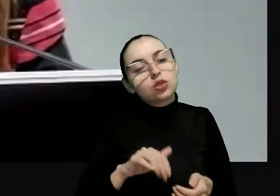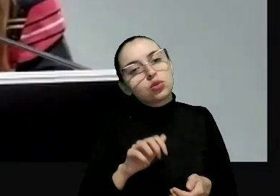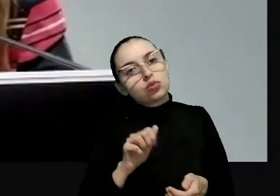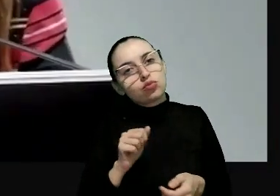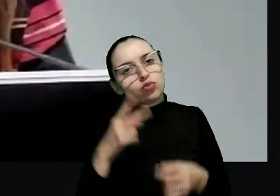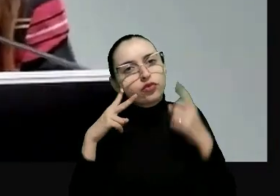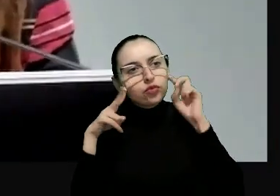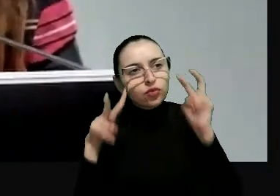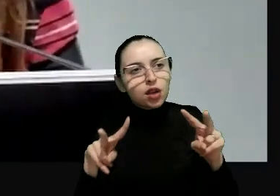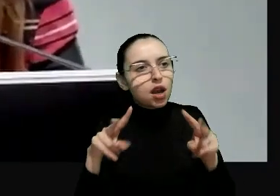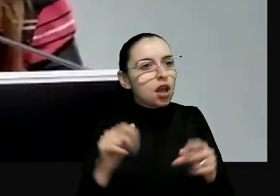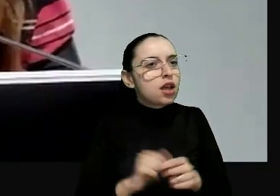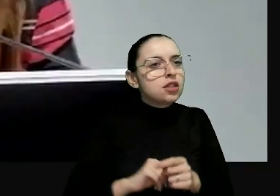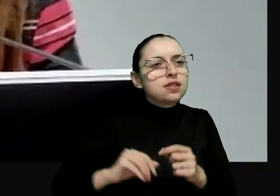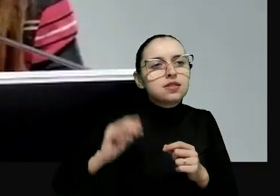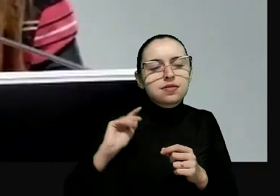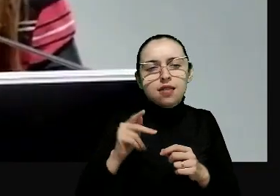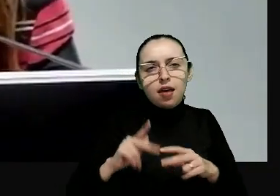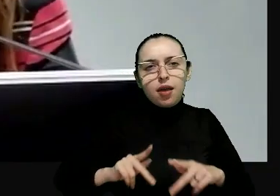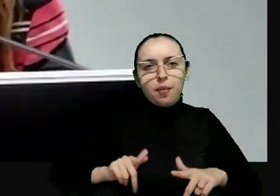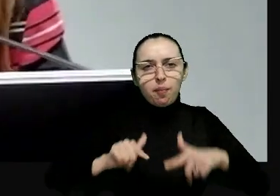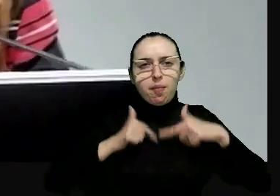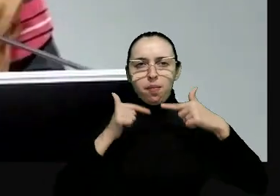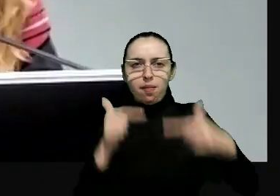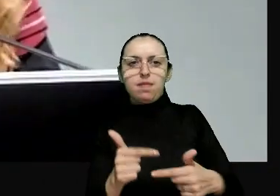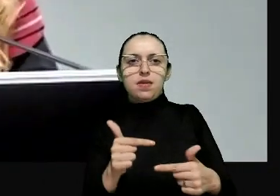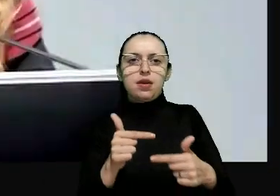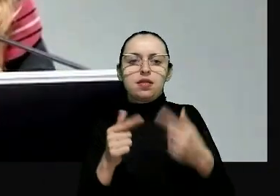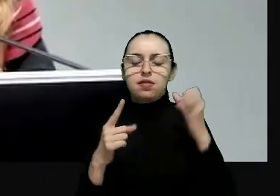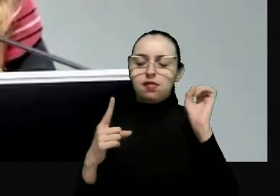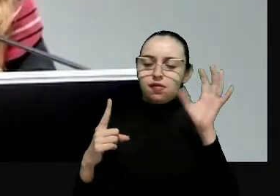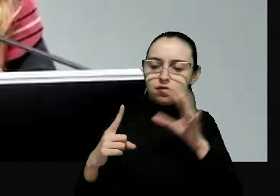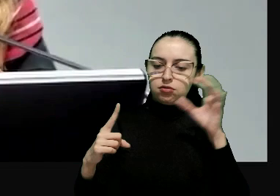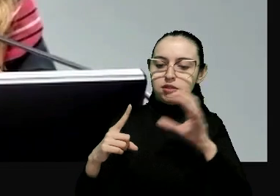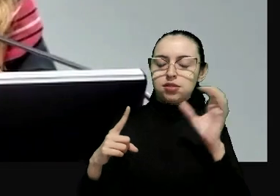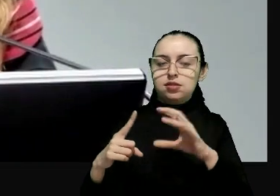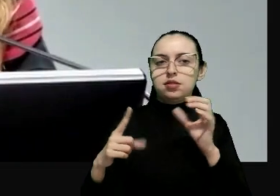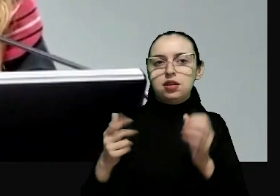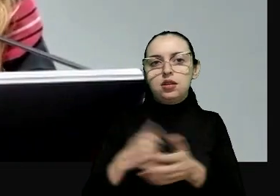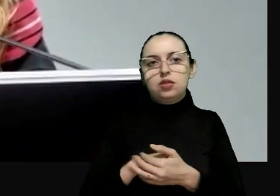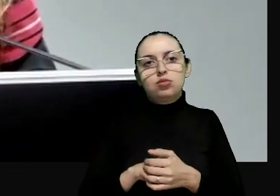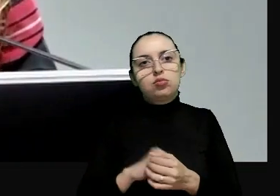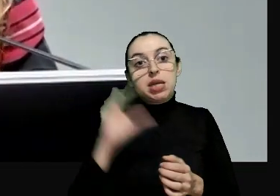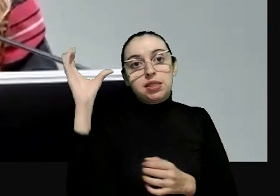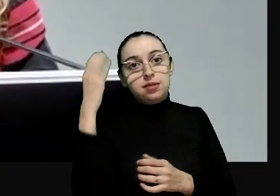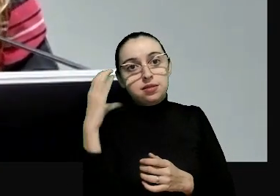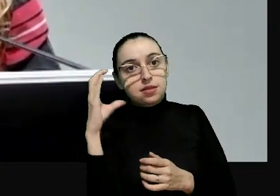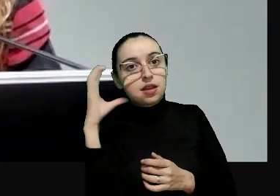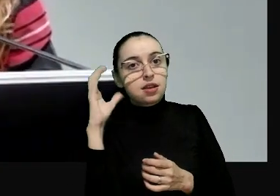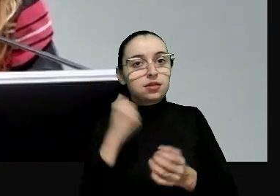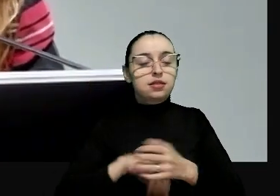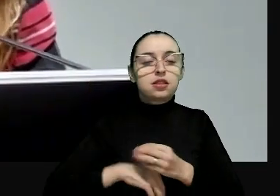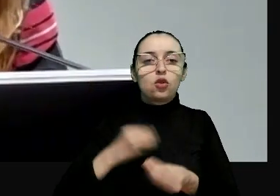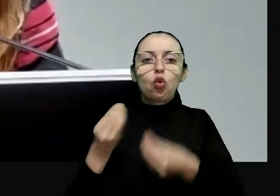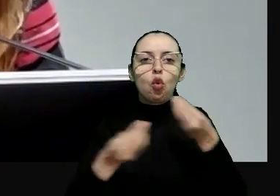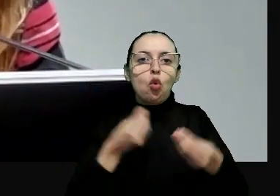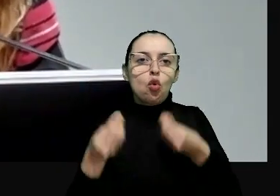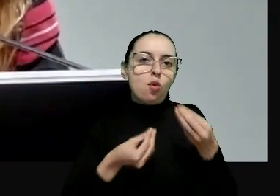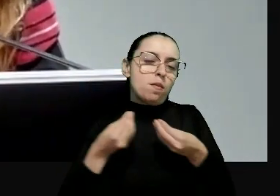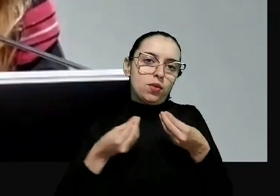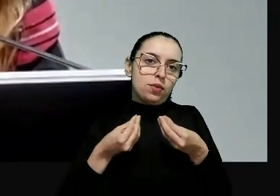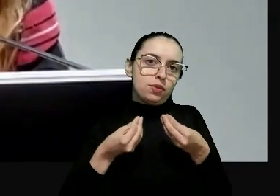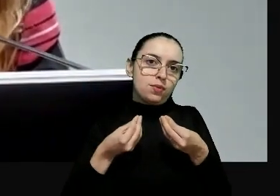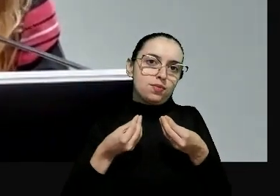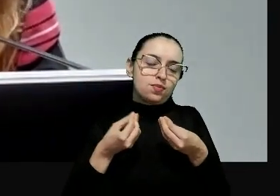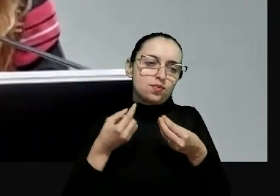visionário sempre impulsionando aí, eu creio, a ciência e de que maneira